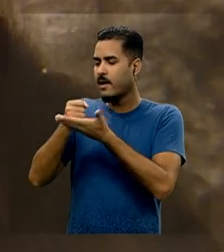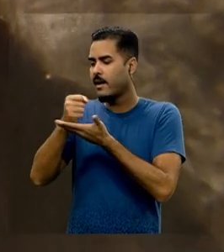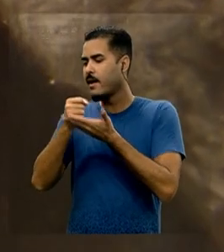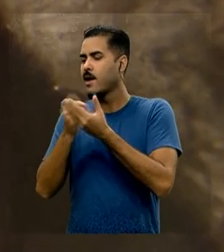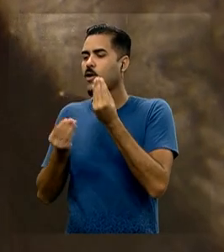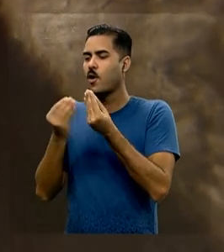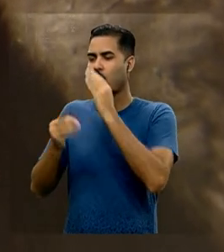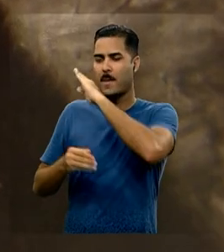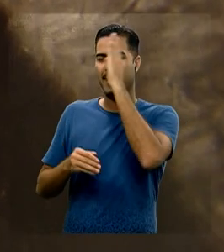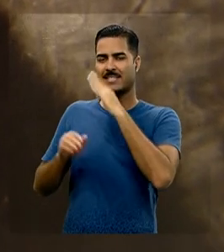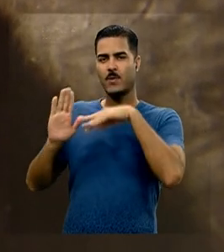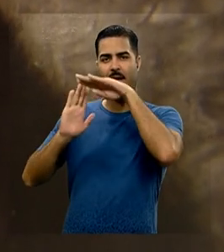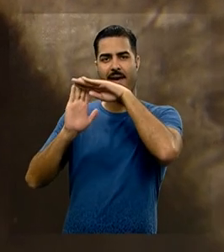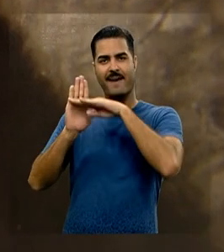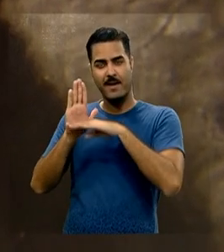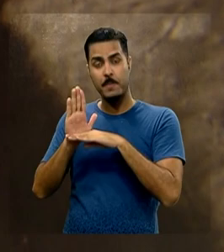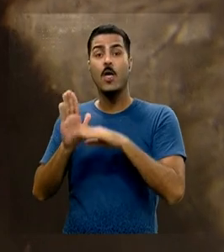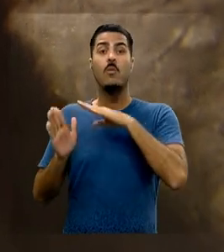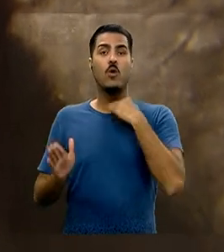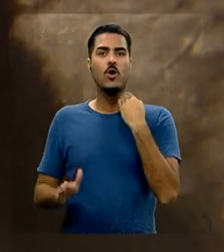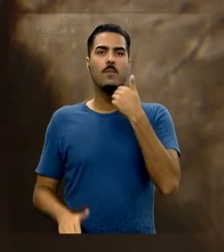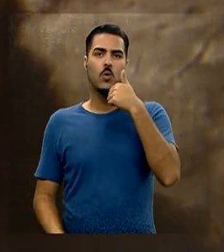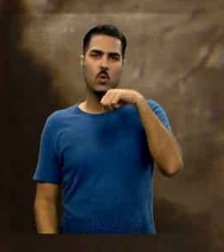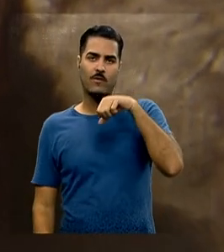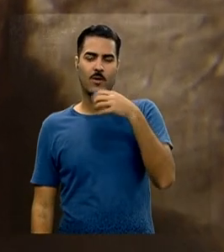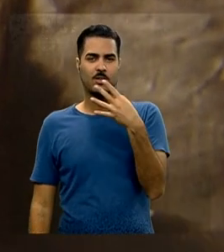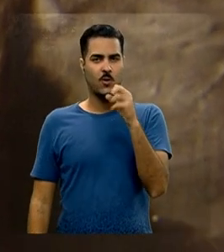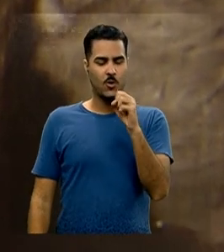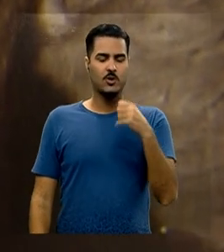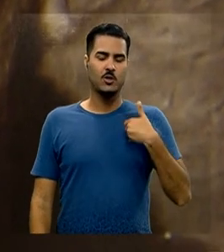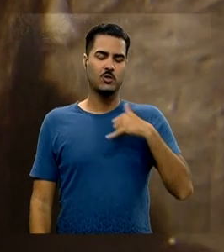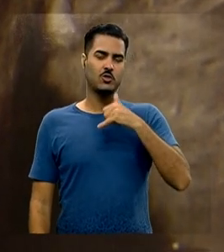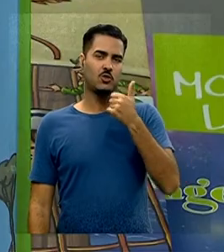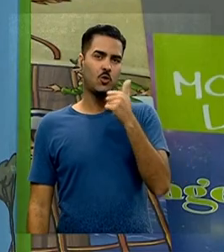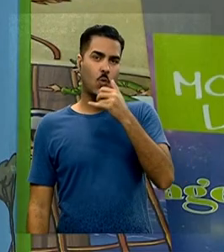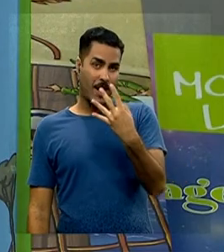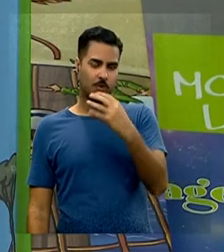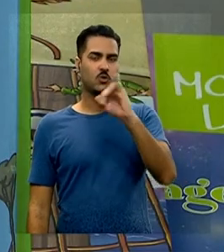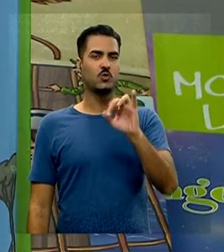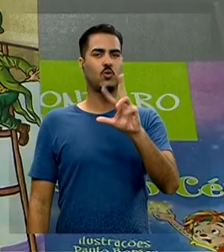morreu em 4 de julho de 1948, aos 66 anos.